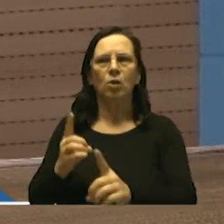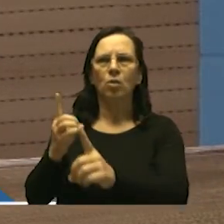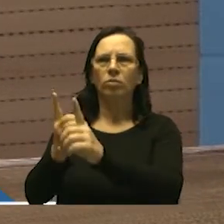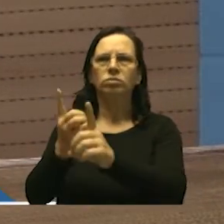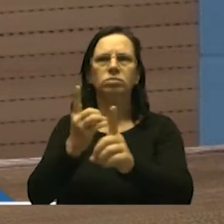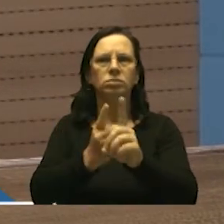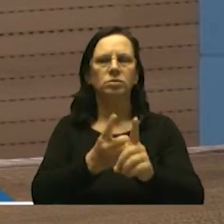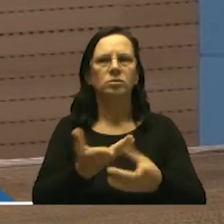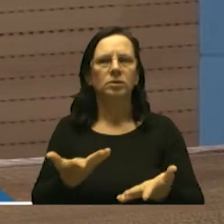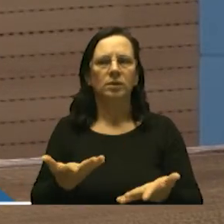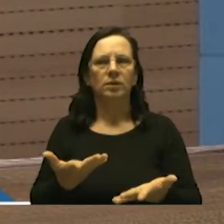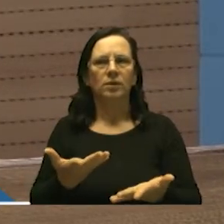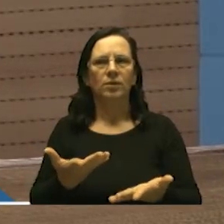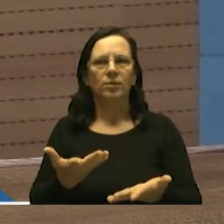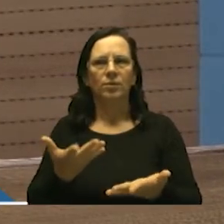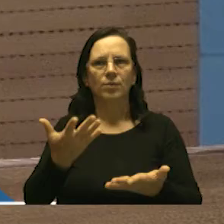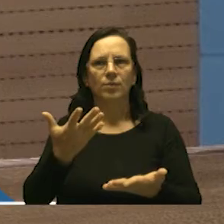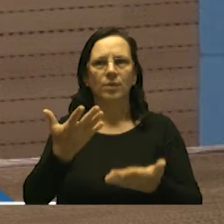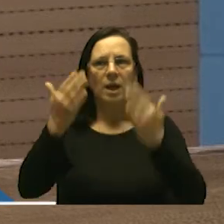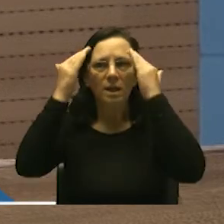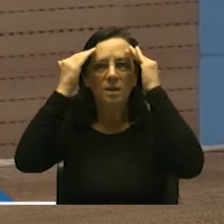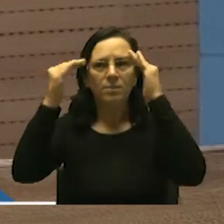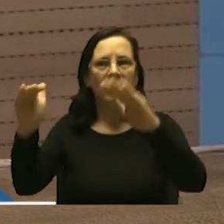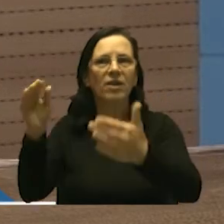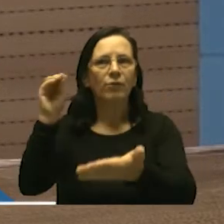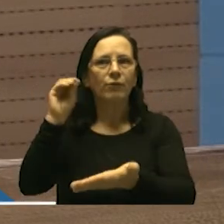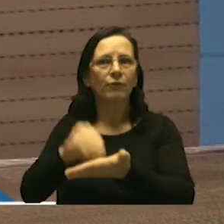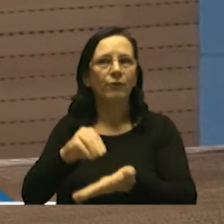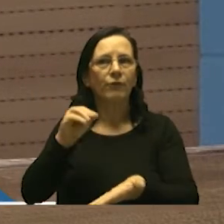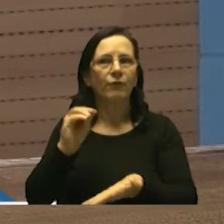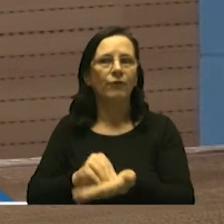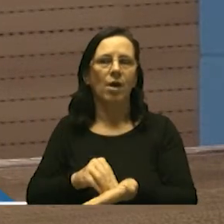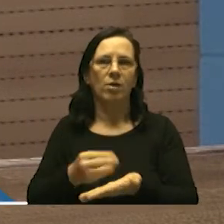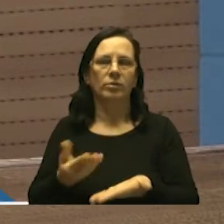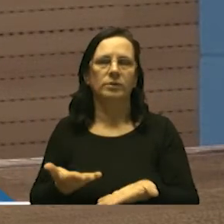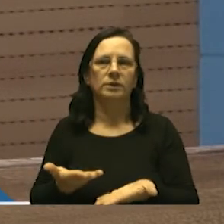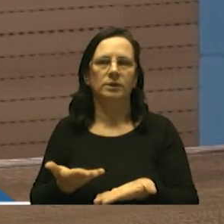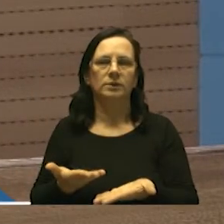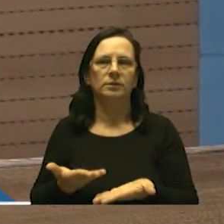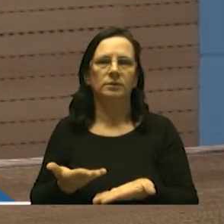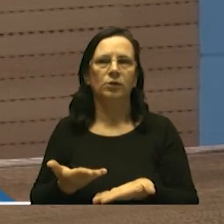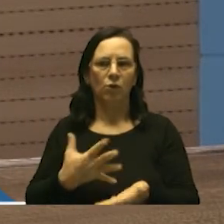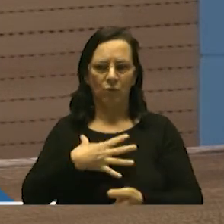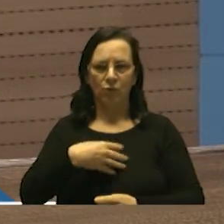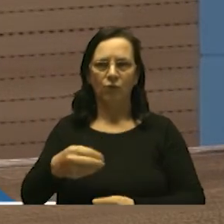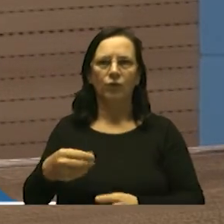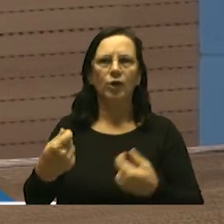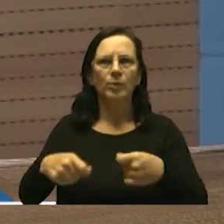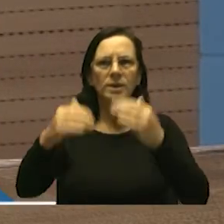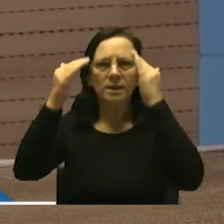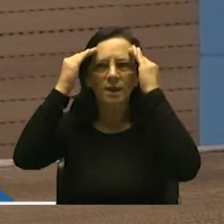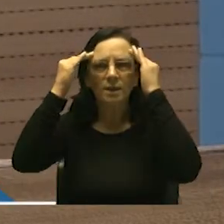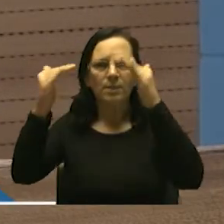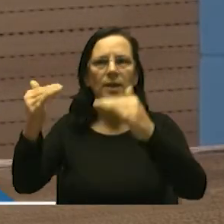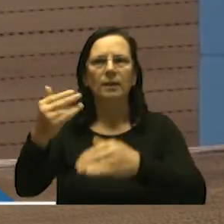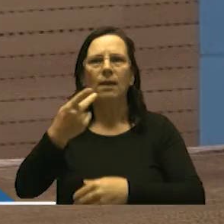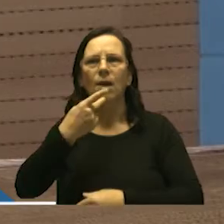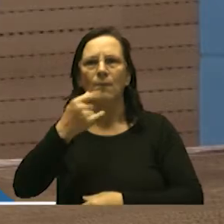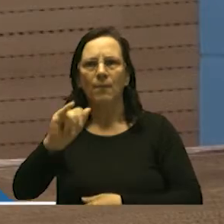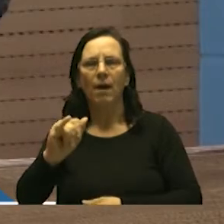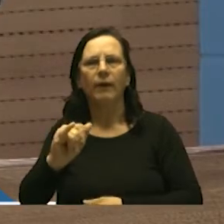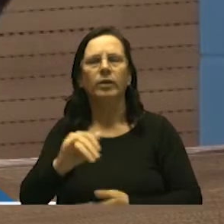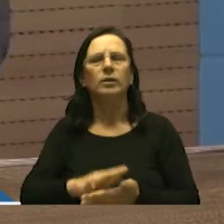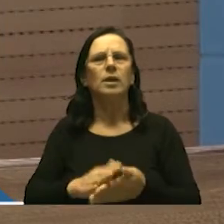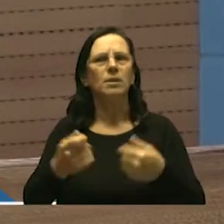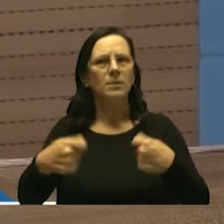pai para com a mãe por isso que é importante esse projeto passar nessa casa para que as nossas escolas continuem